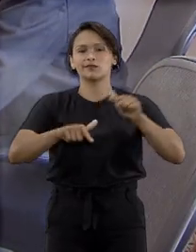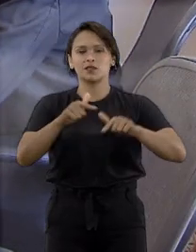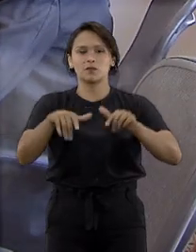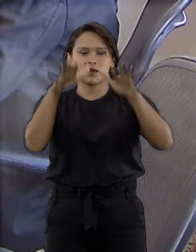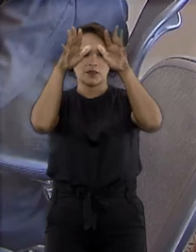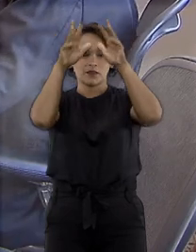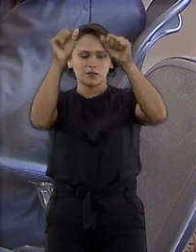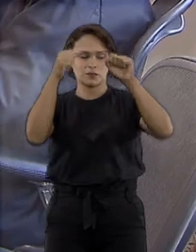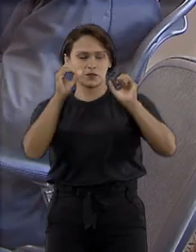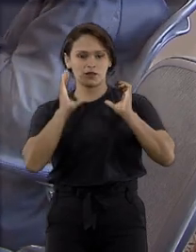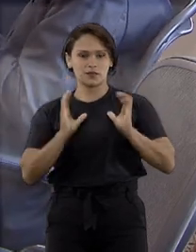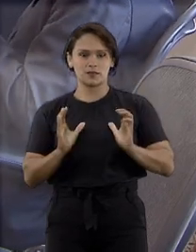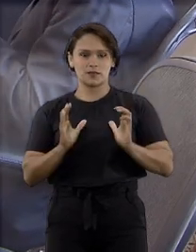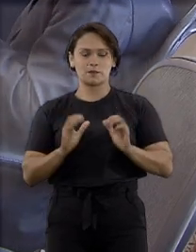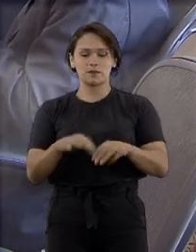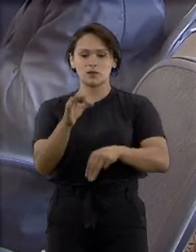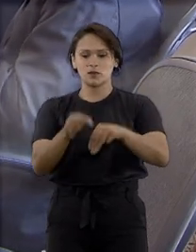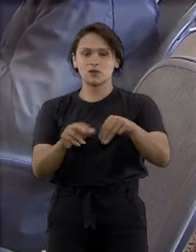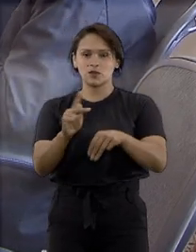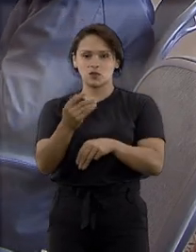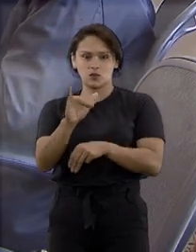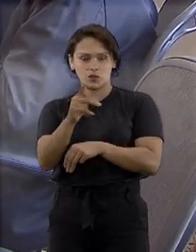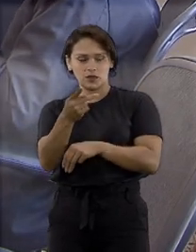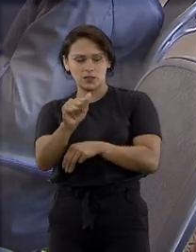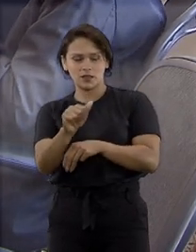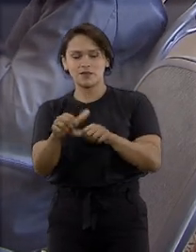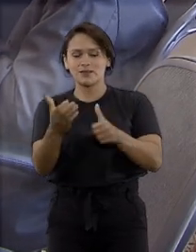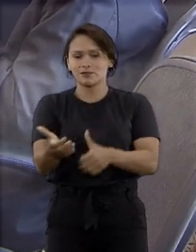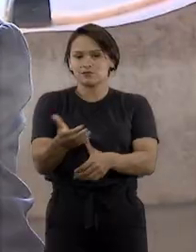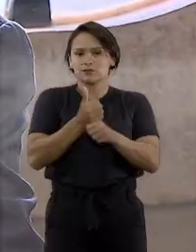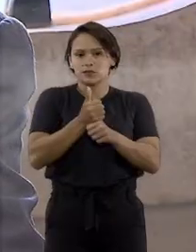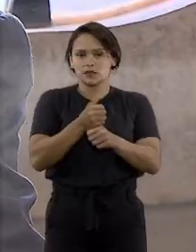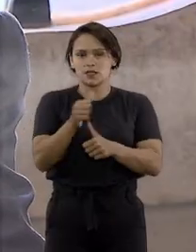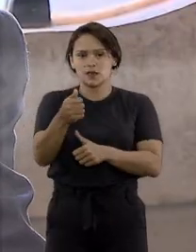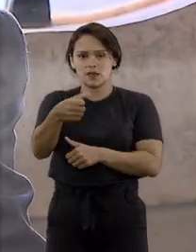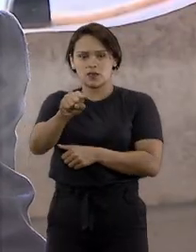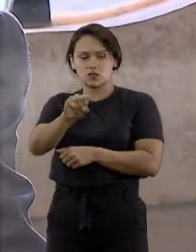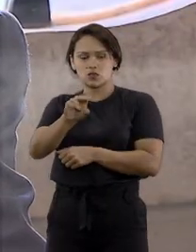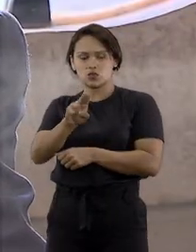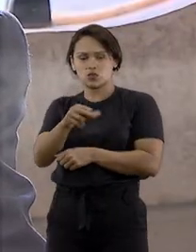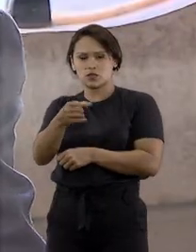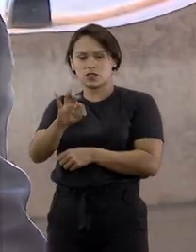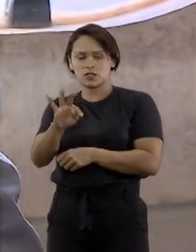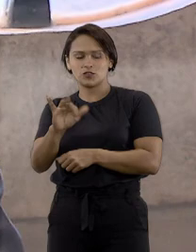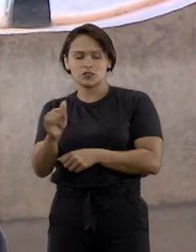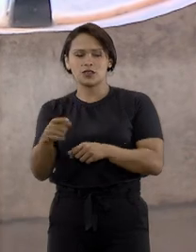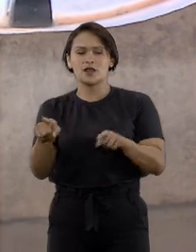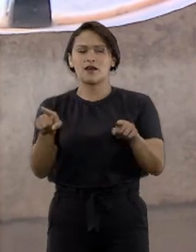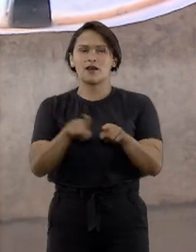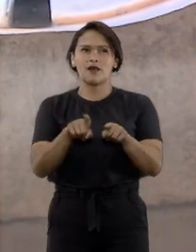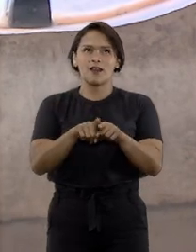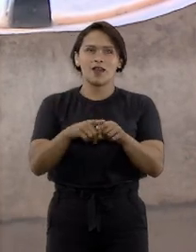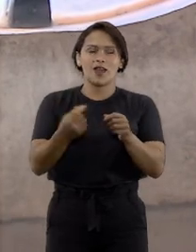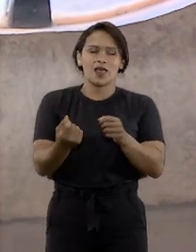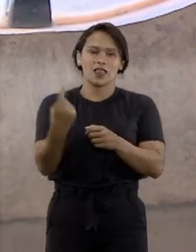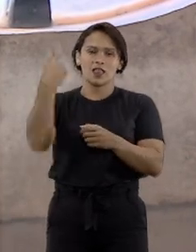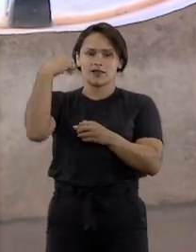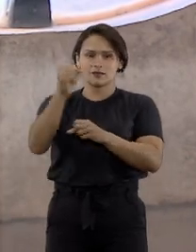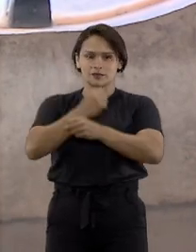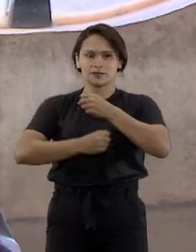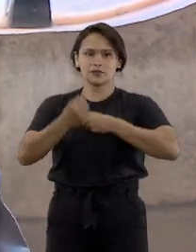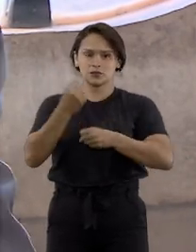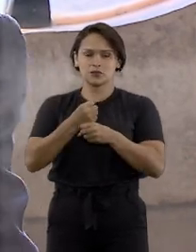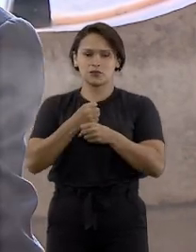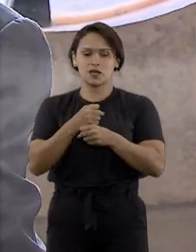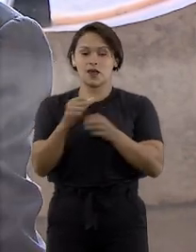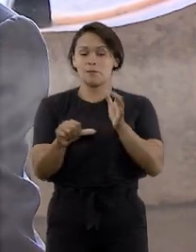O ministro Coquina vai substituir a ministra Suzete Magalhães que exerceu a função desde novembro de 2019. Ela foi a primeira